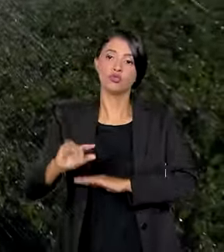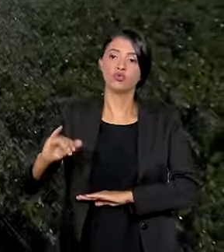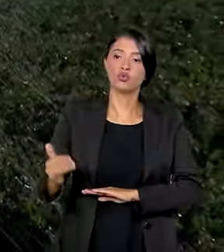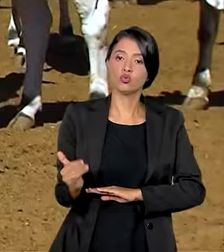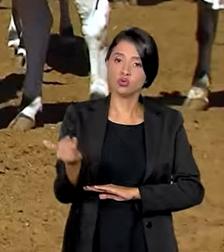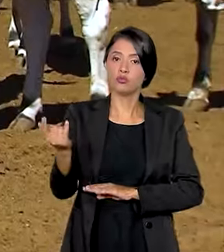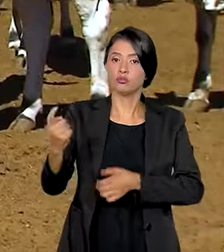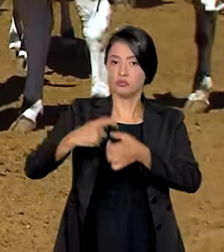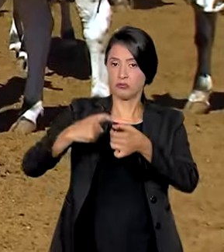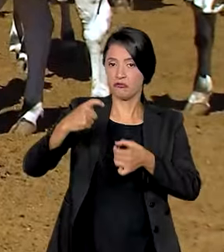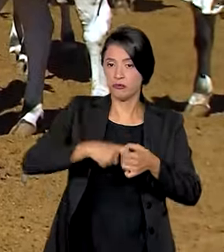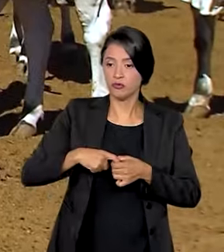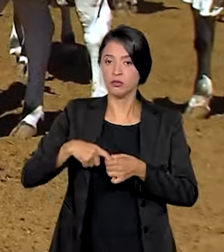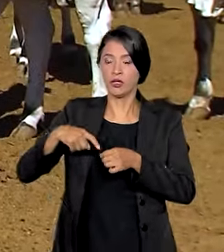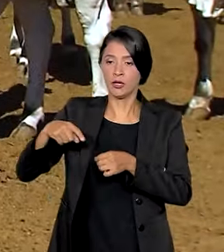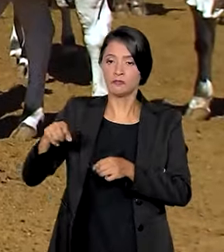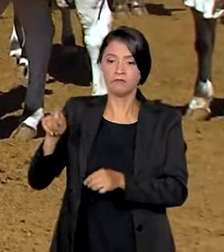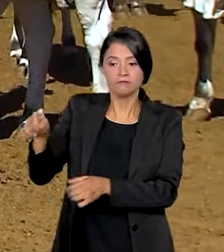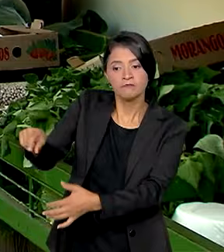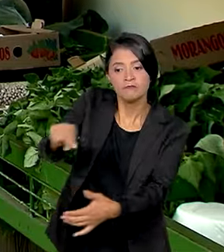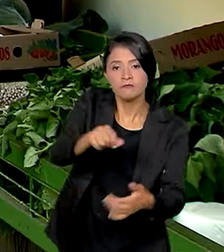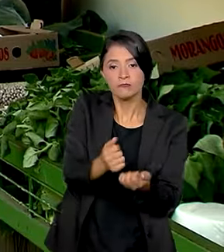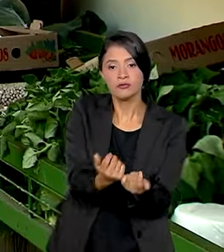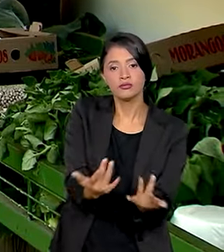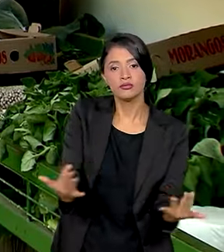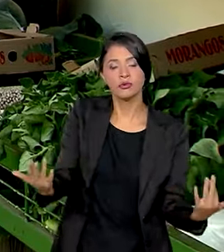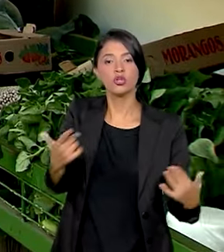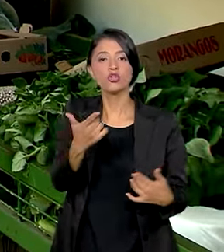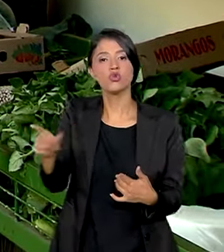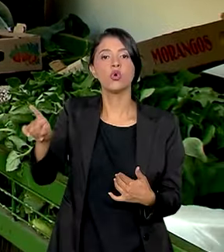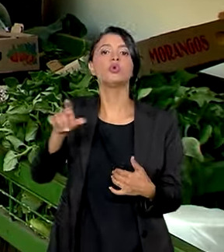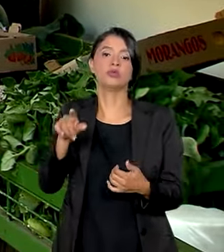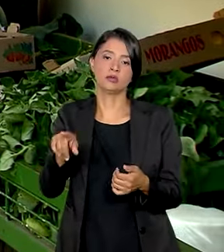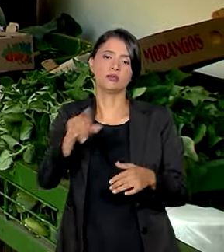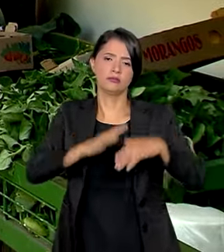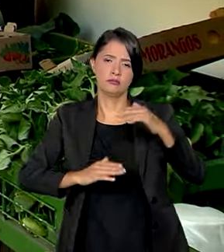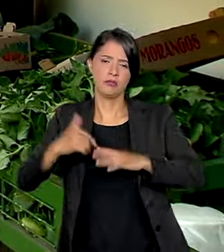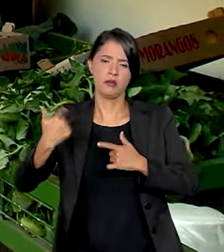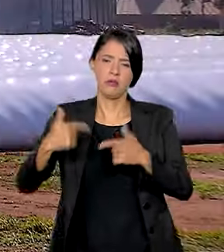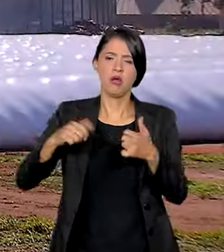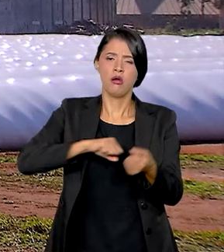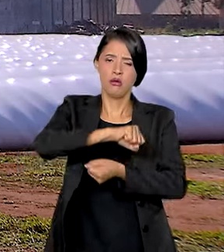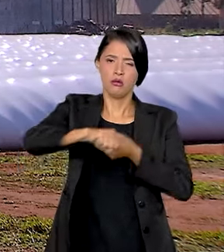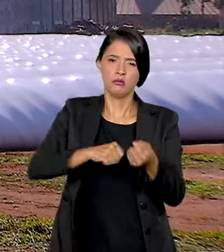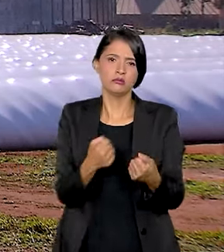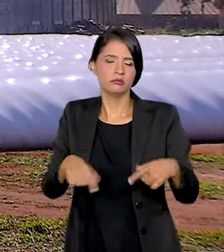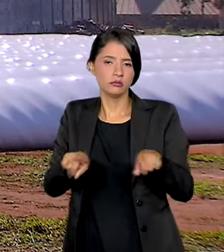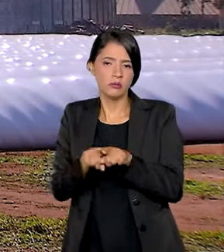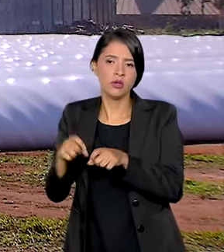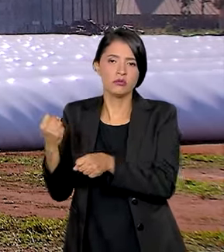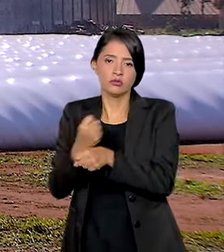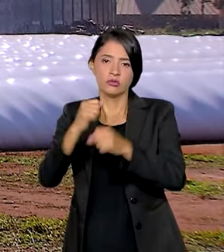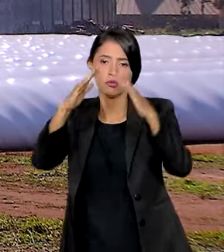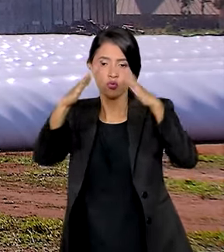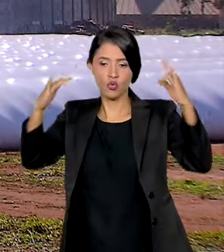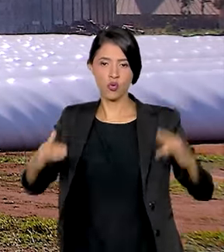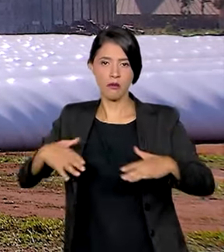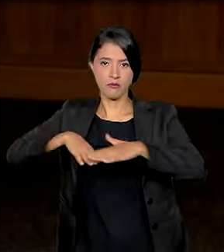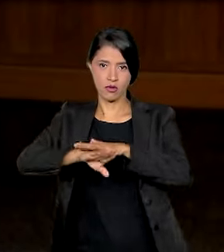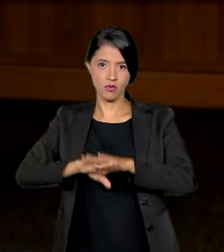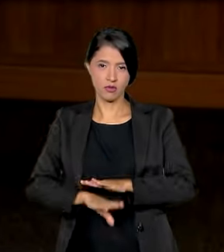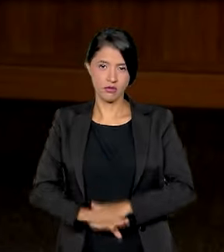redução de juros para recuperação de pastagens e outras práticas sustentáveis e também para construção de